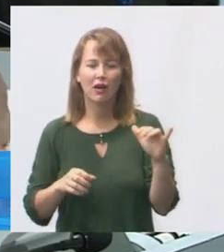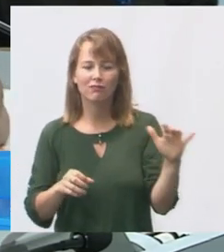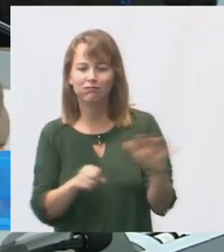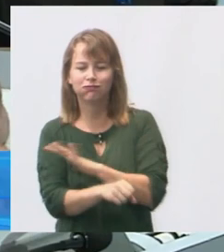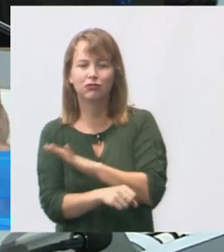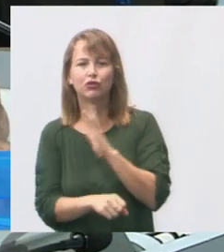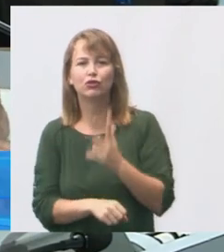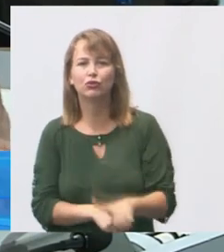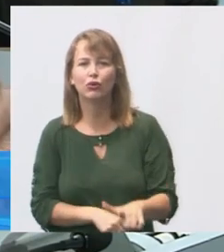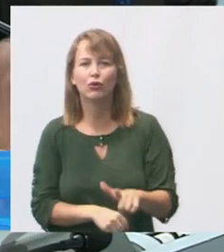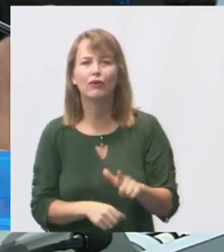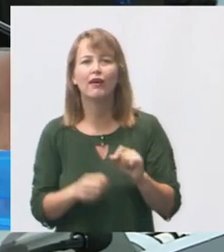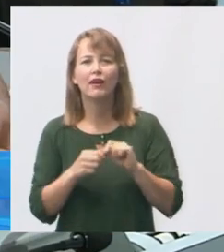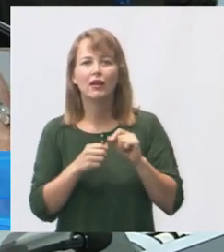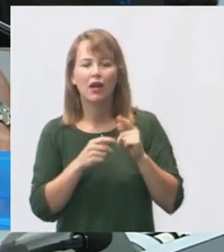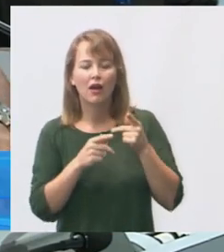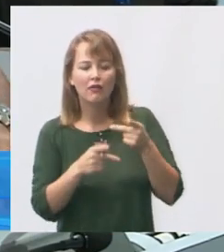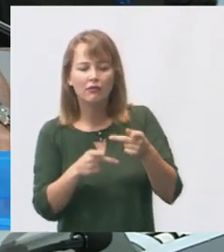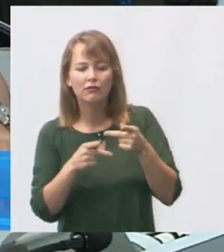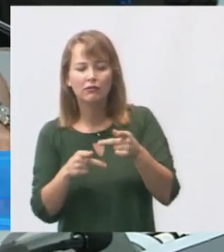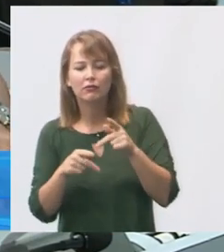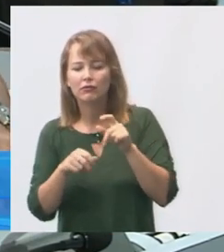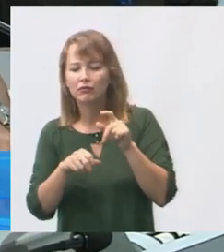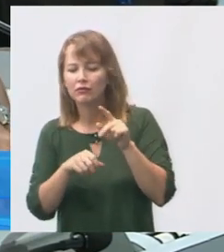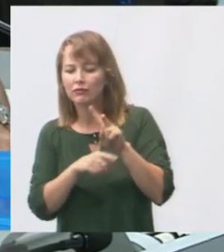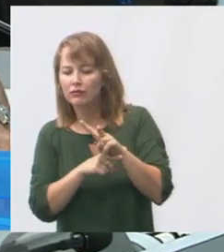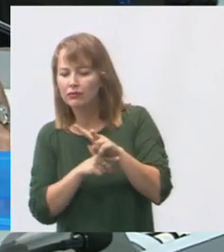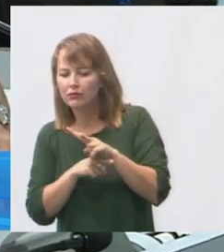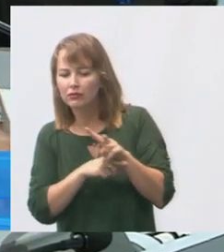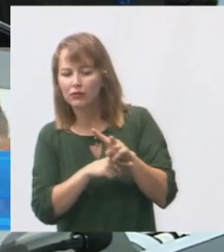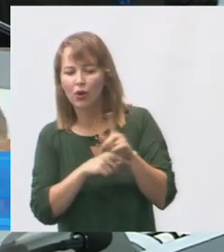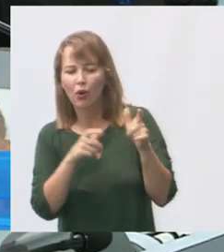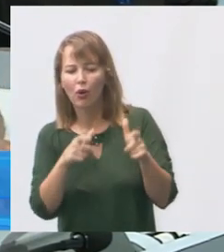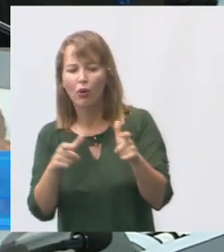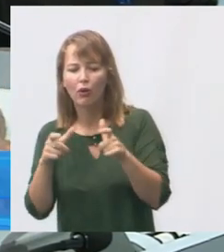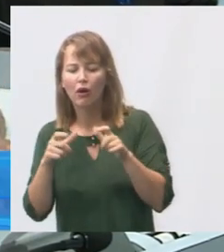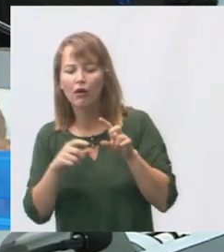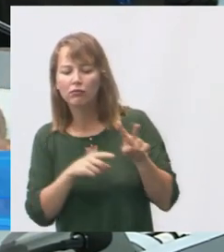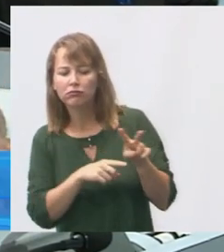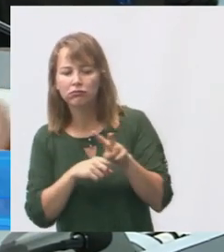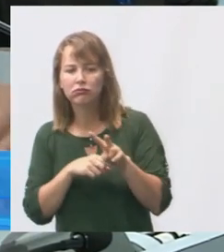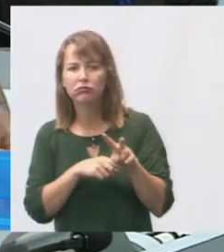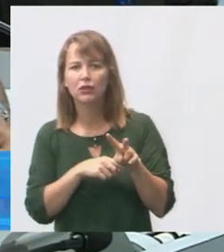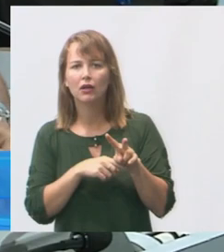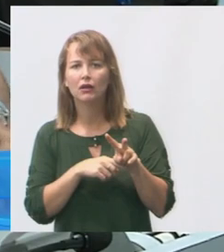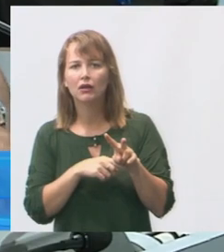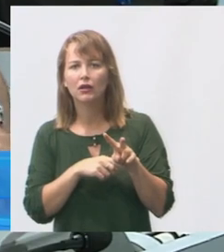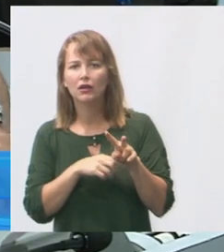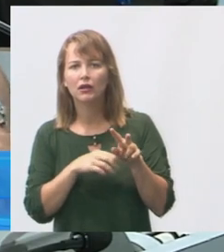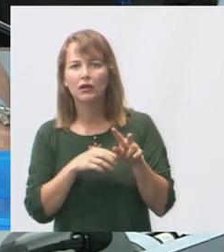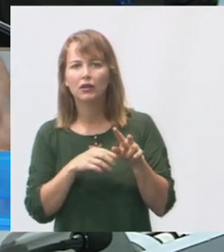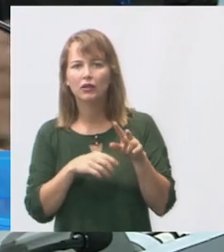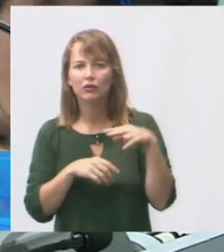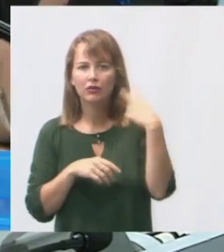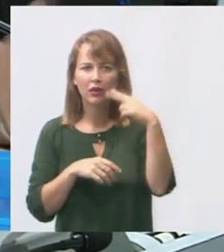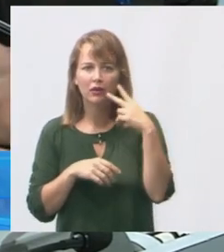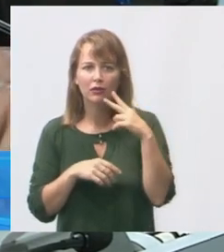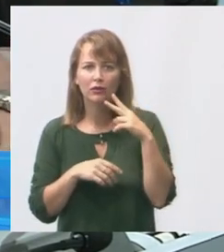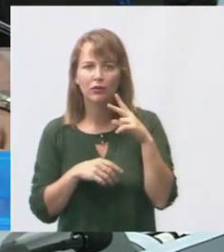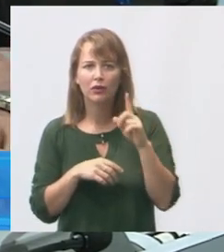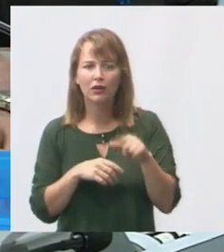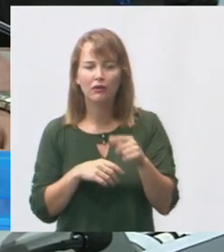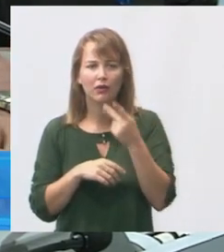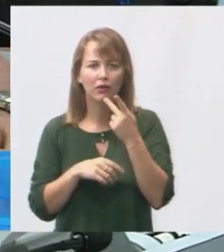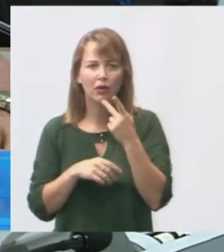vistoria junto do vereador do masinho também naquele local e por parte dele do vereador foi destinado uma